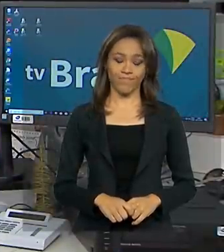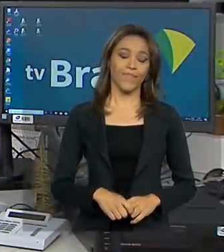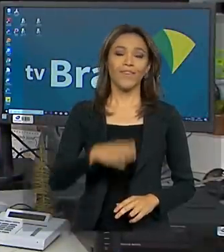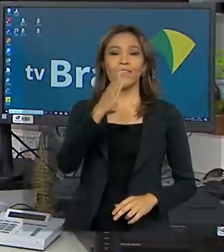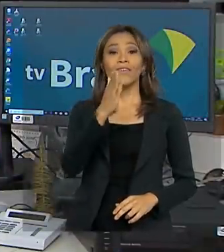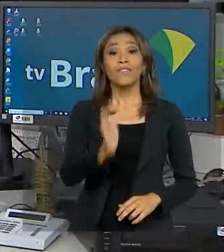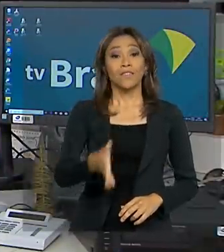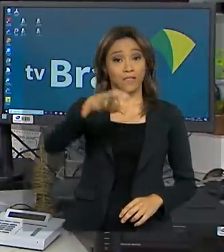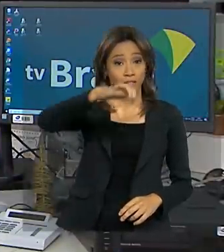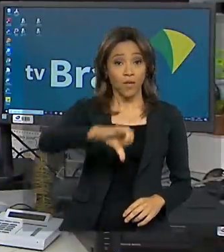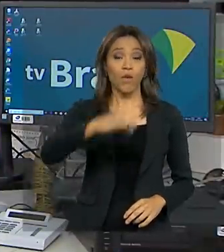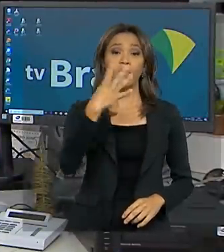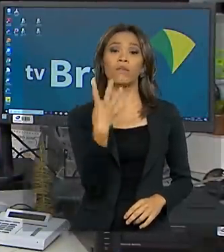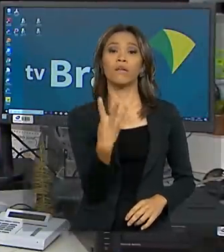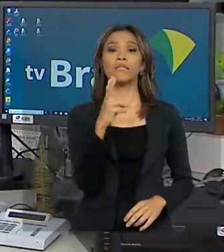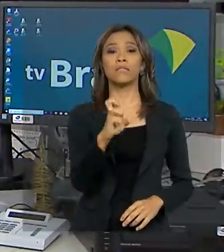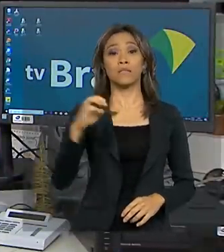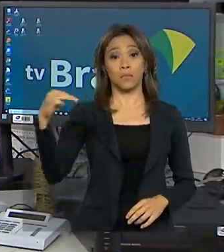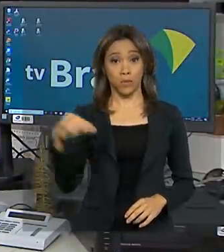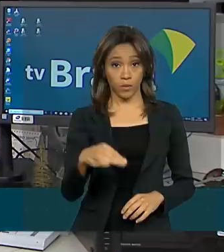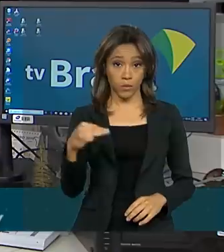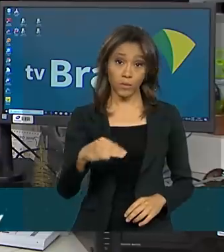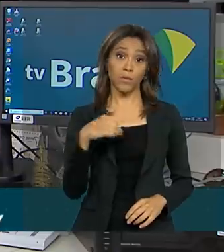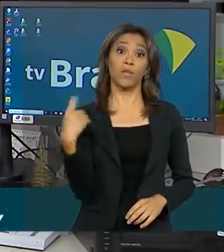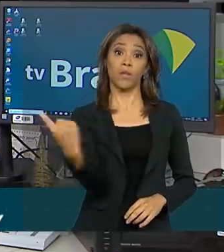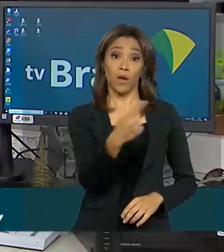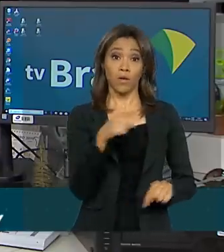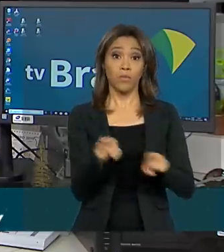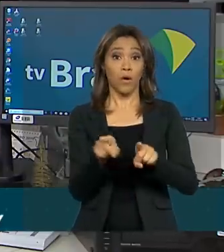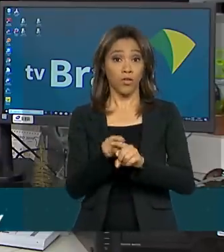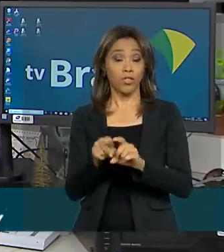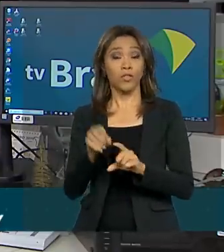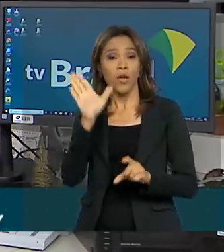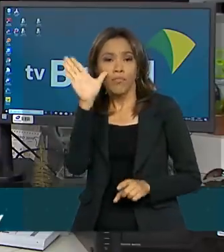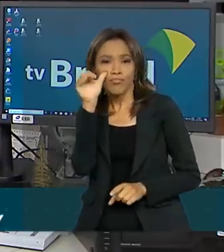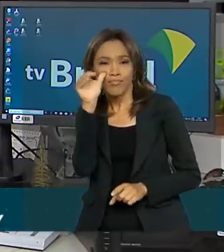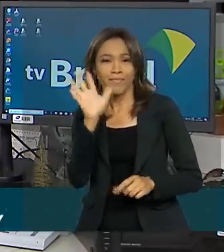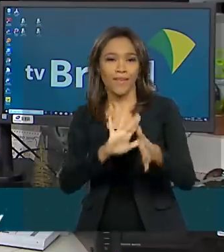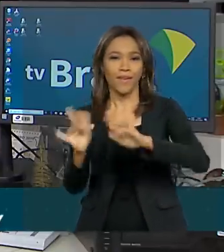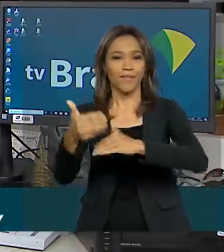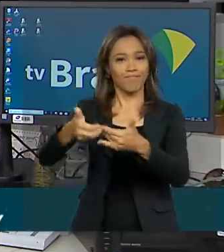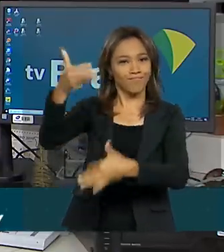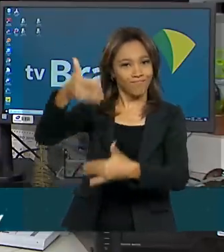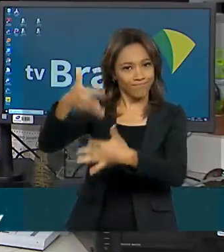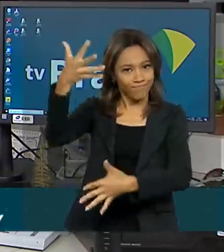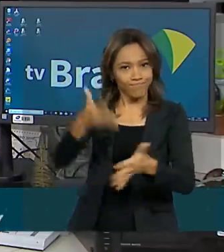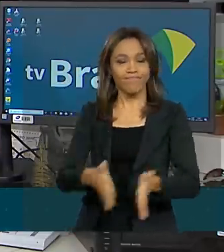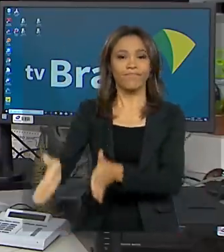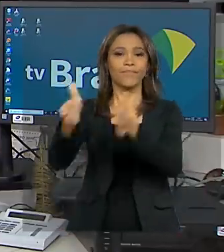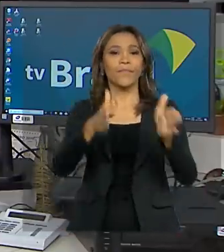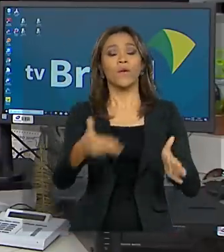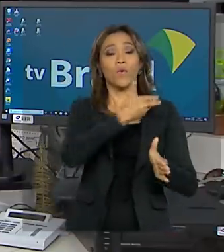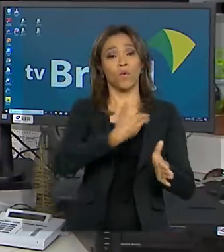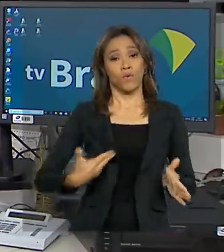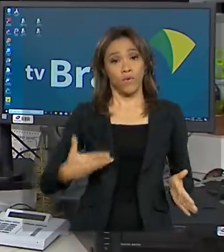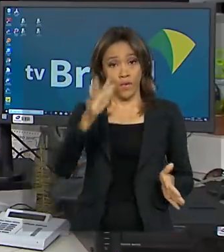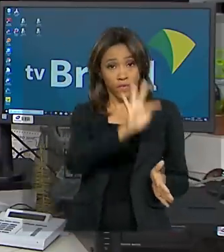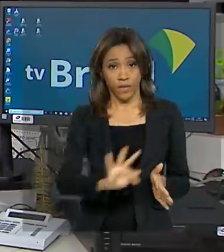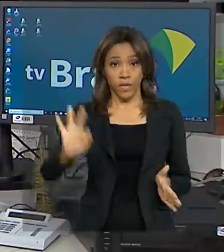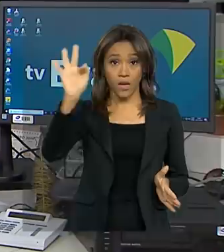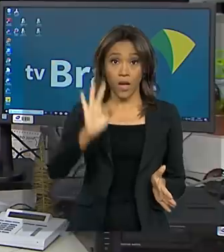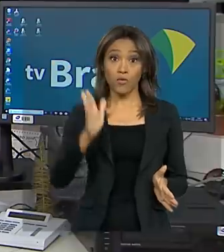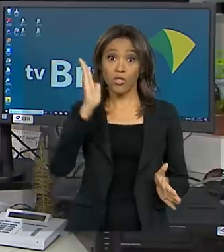São 9 horas e 45 minutos, estamos ao vivo também pelas redes sociais. O governo federal anunciou a